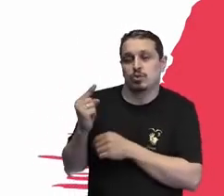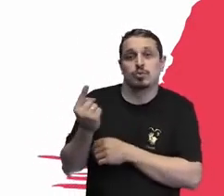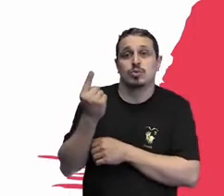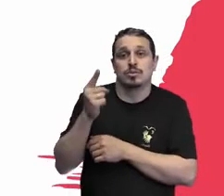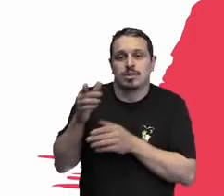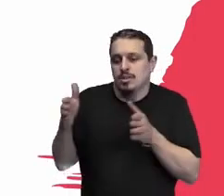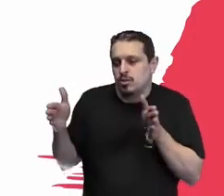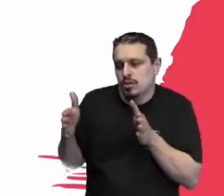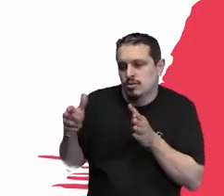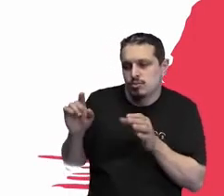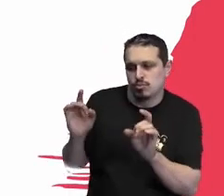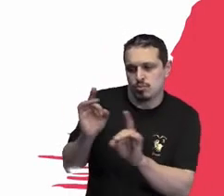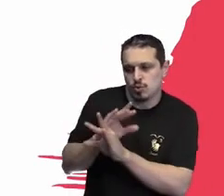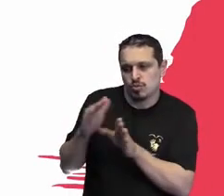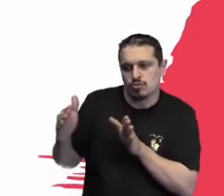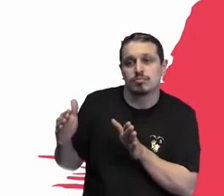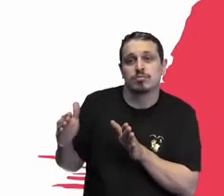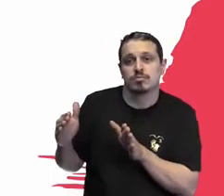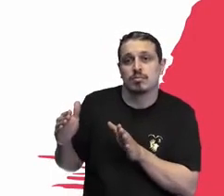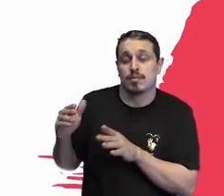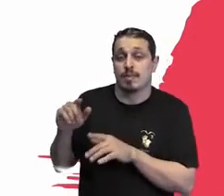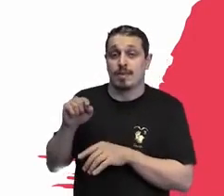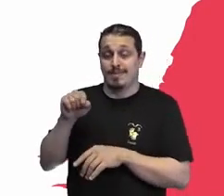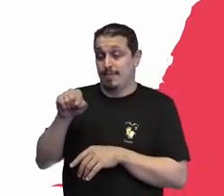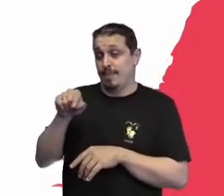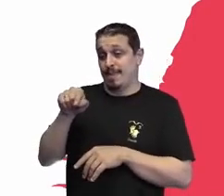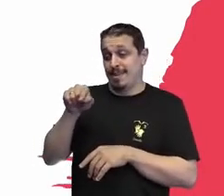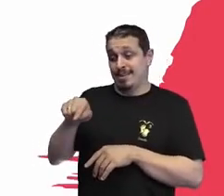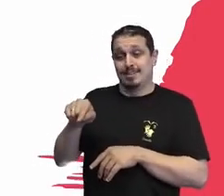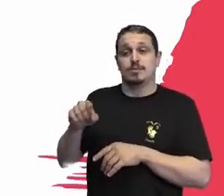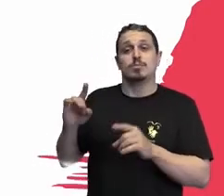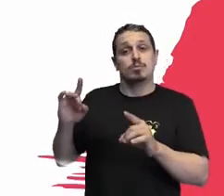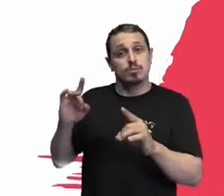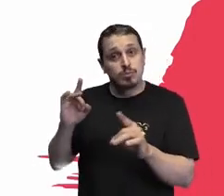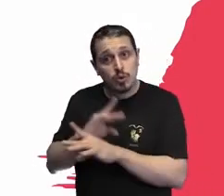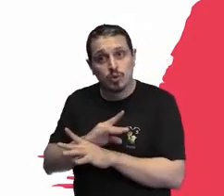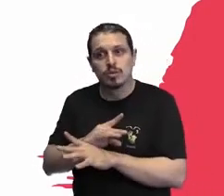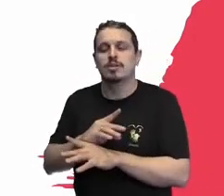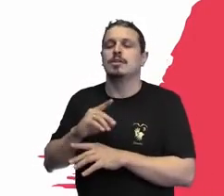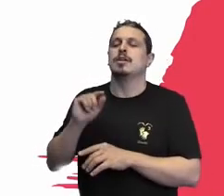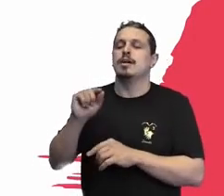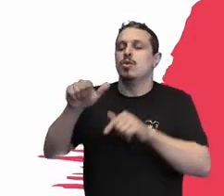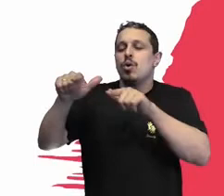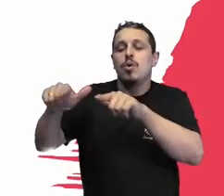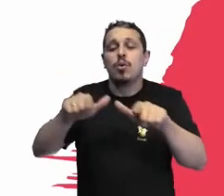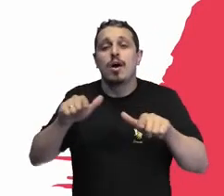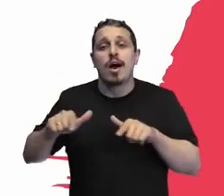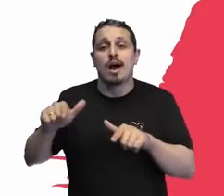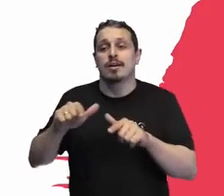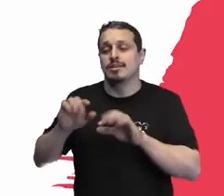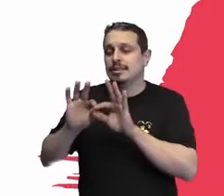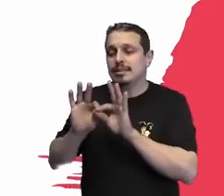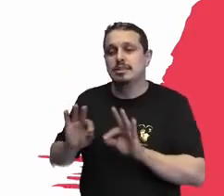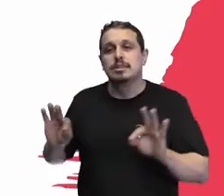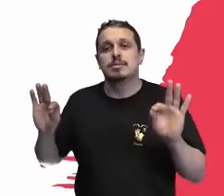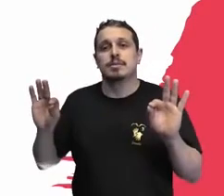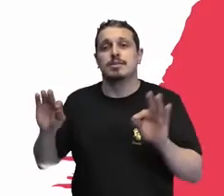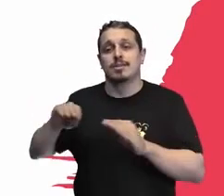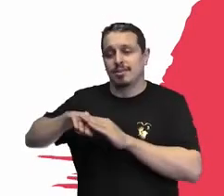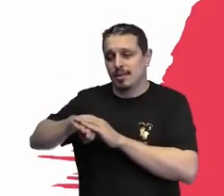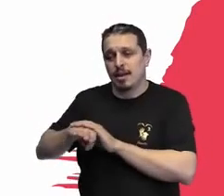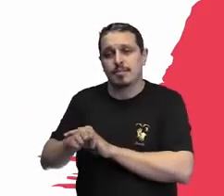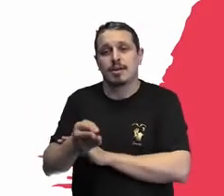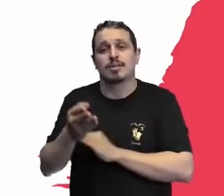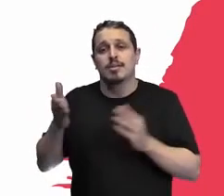geladeira, com tudo equipado, e espaços comuns muito legais, que são para justamente motivar essa